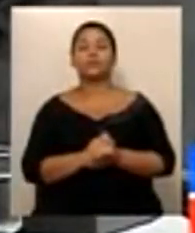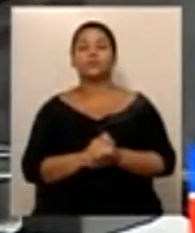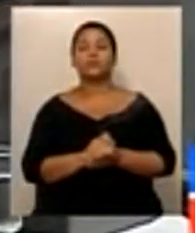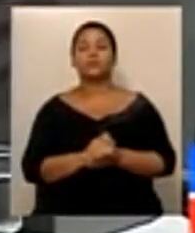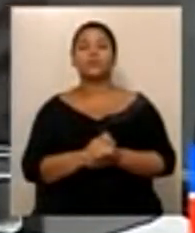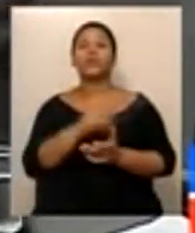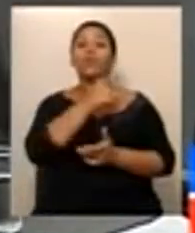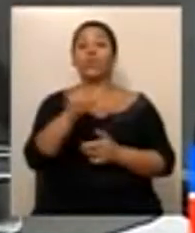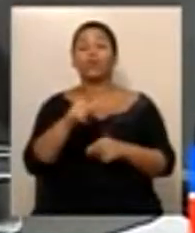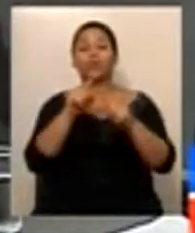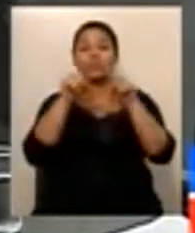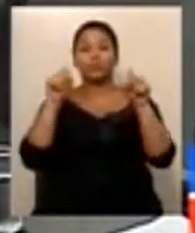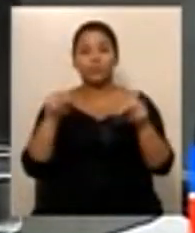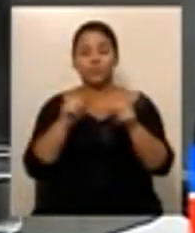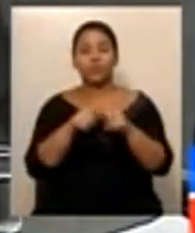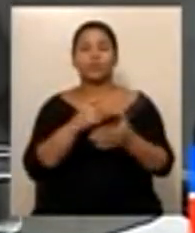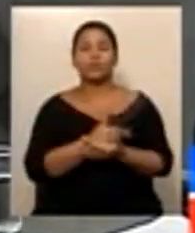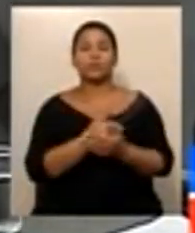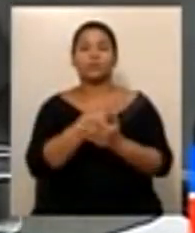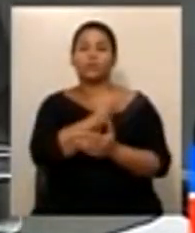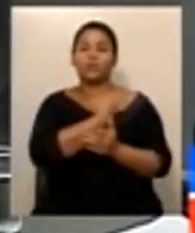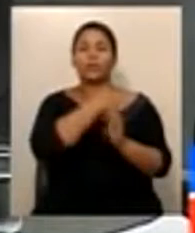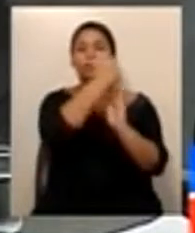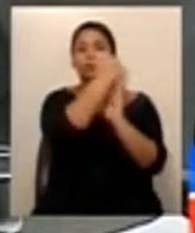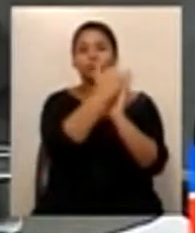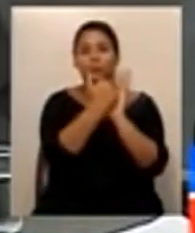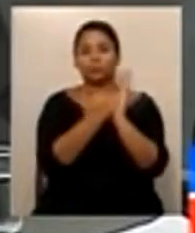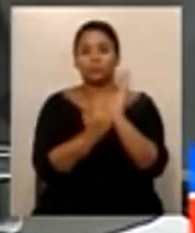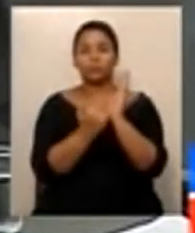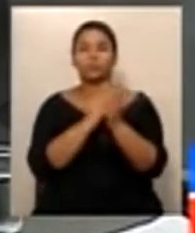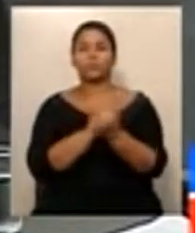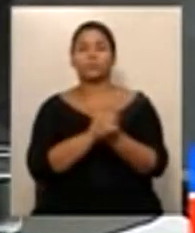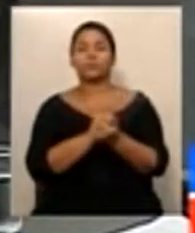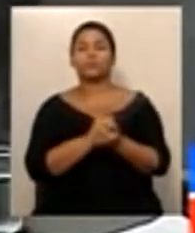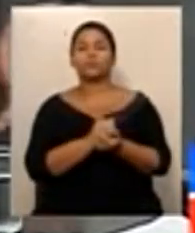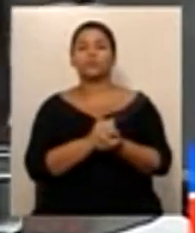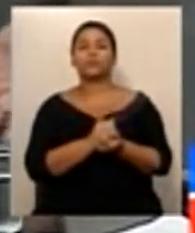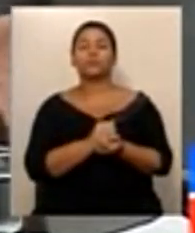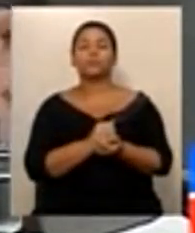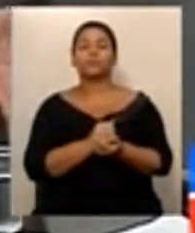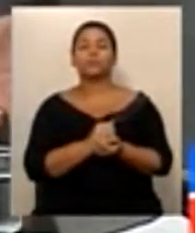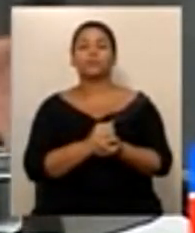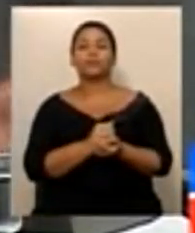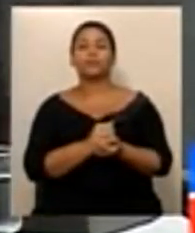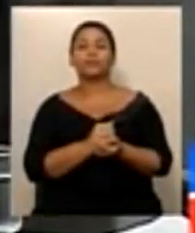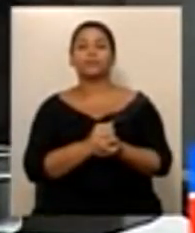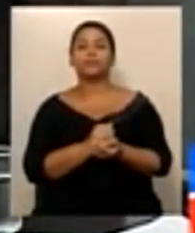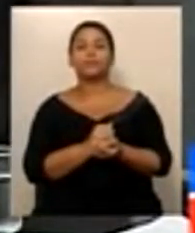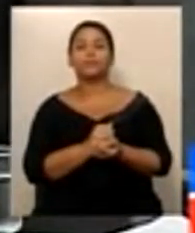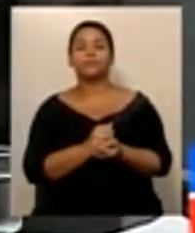Aparecer 687,13 da 2ª Comissão de Constituição, Justiça e Redação.